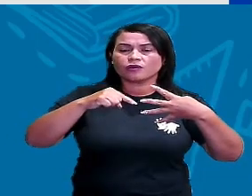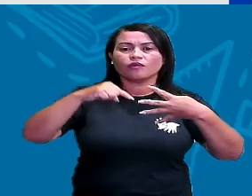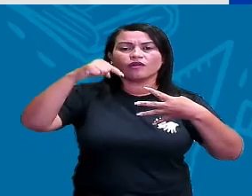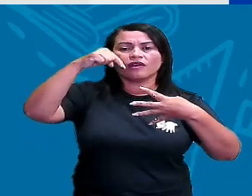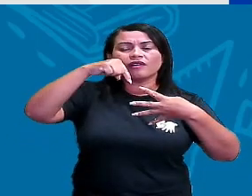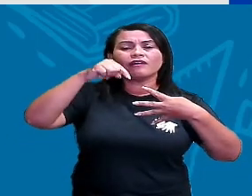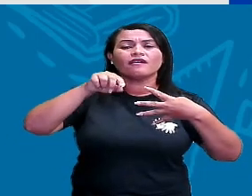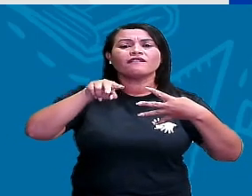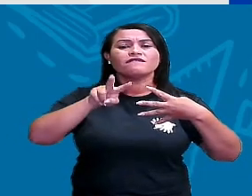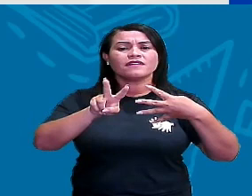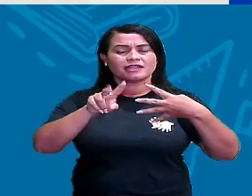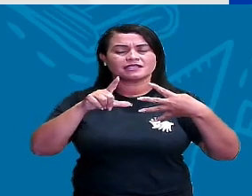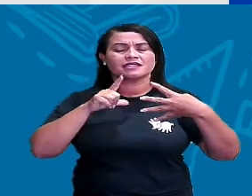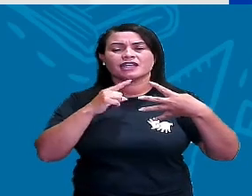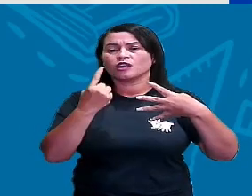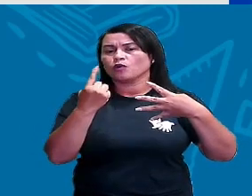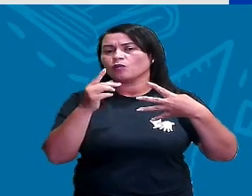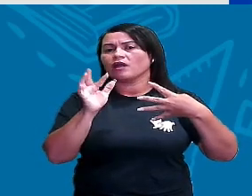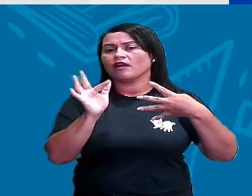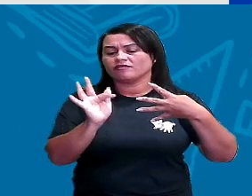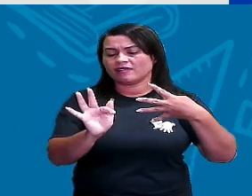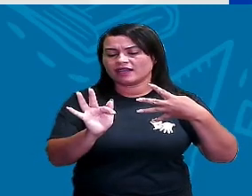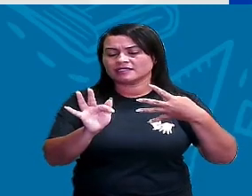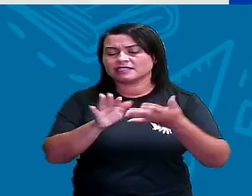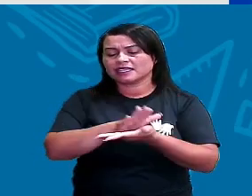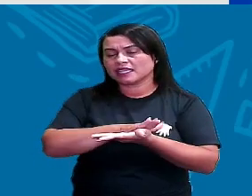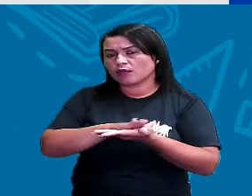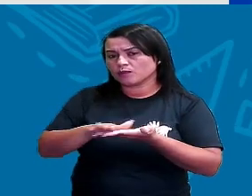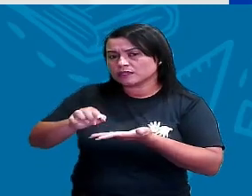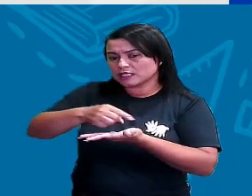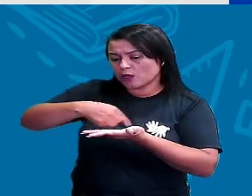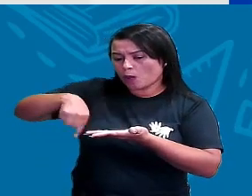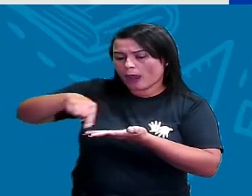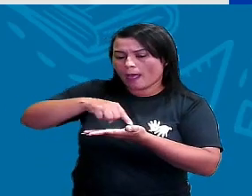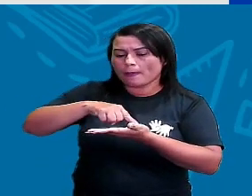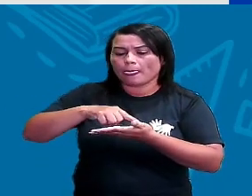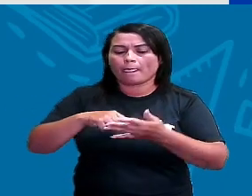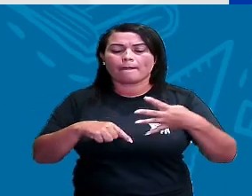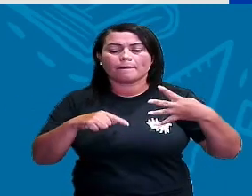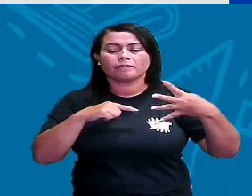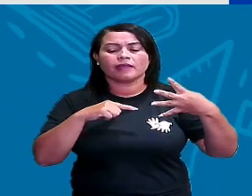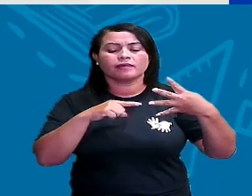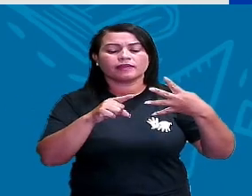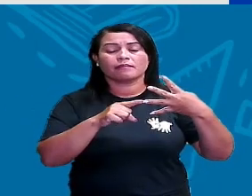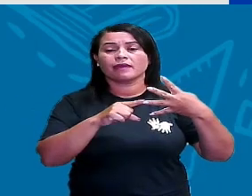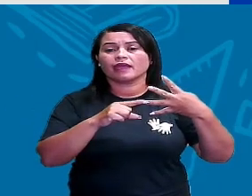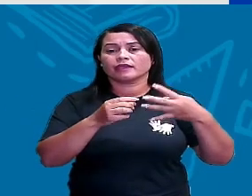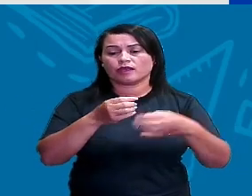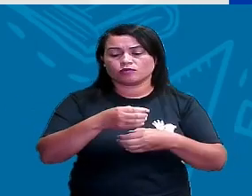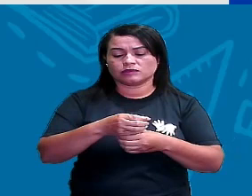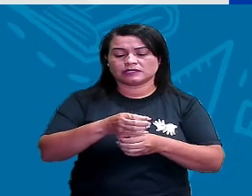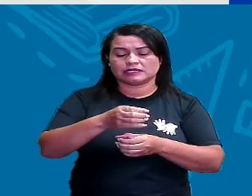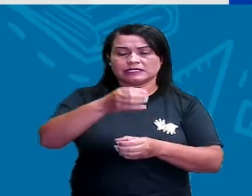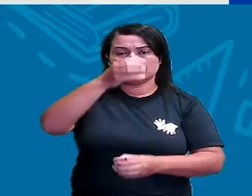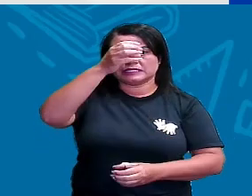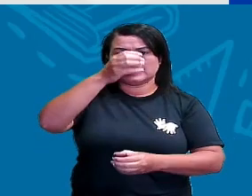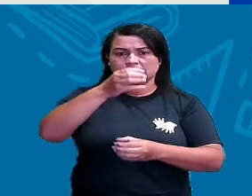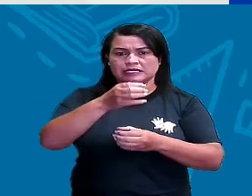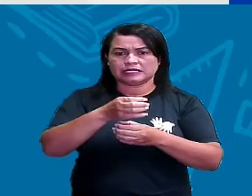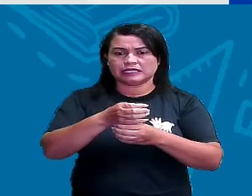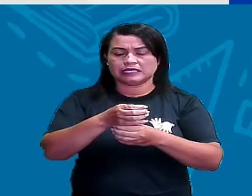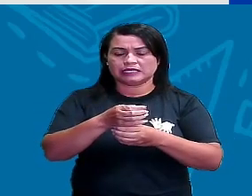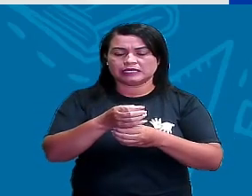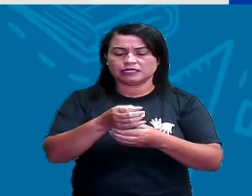tem também uma face, que é a face circular, né? Eu tenho o cilindro que tem duas faces, não tem